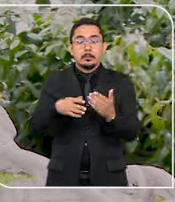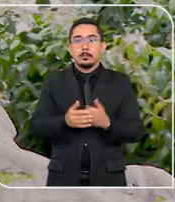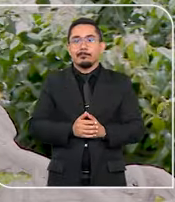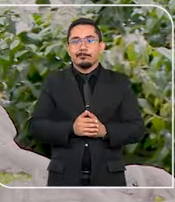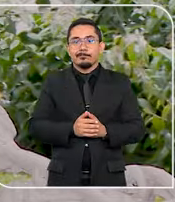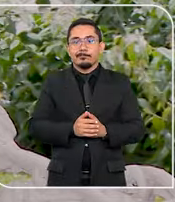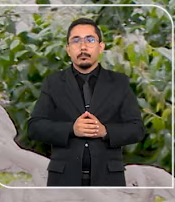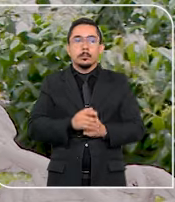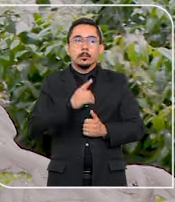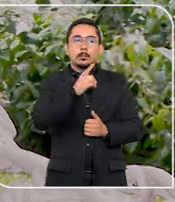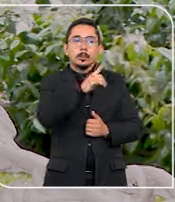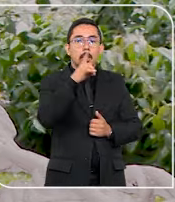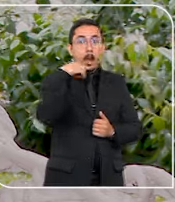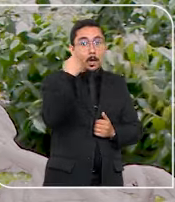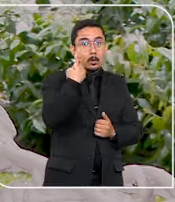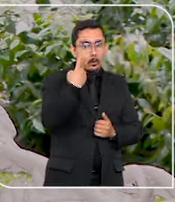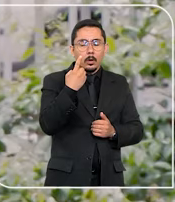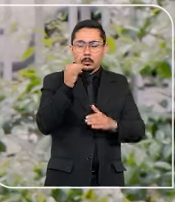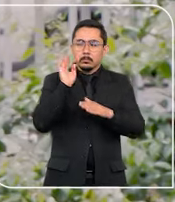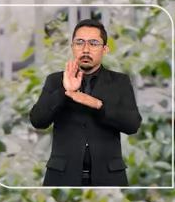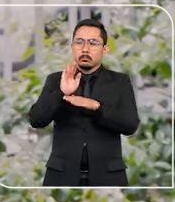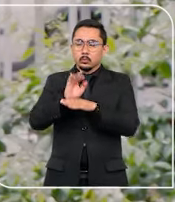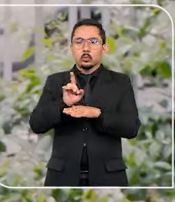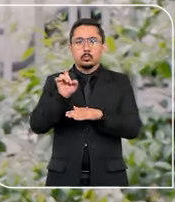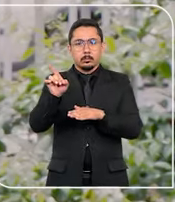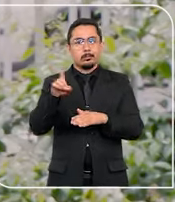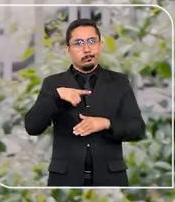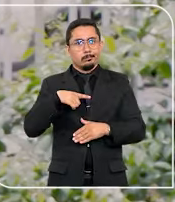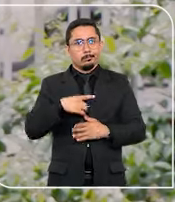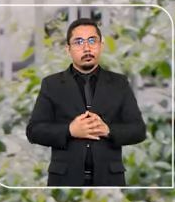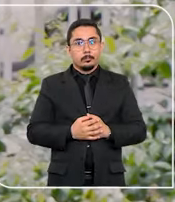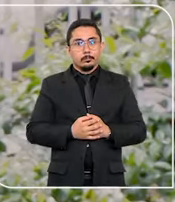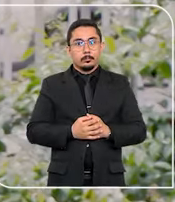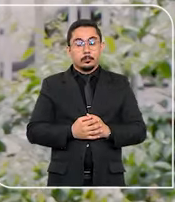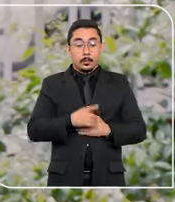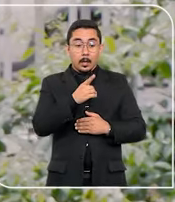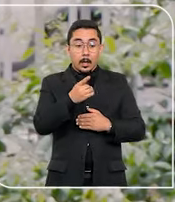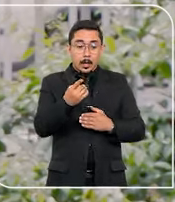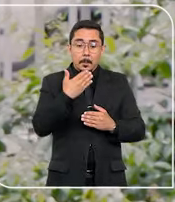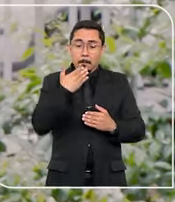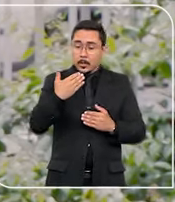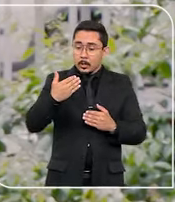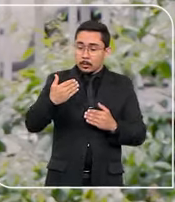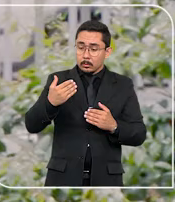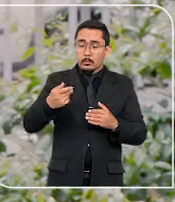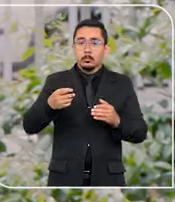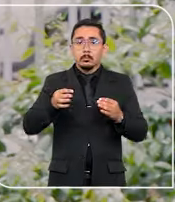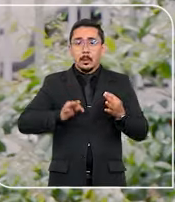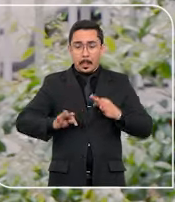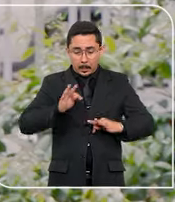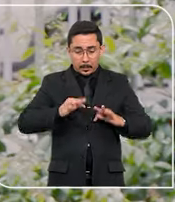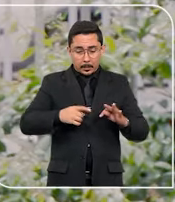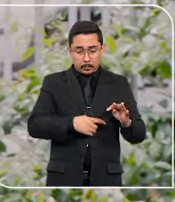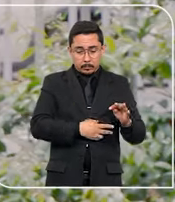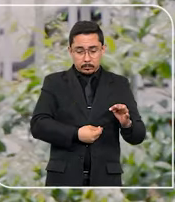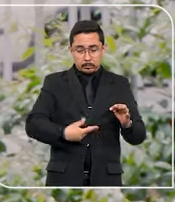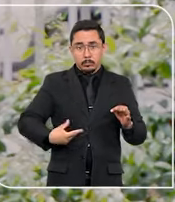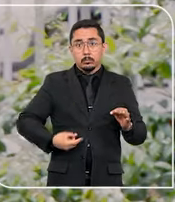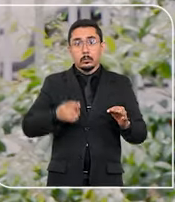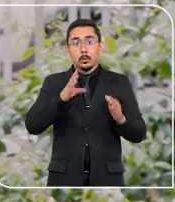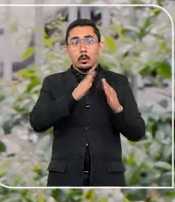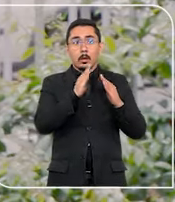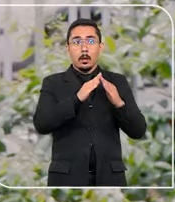com diabetes e atuou como advogada no processo. O entendimento era que o dispositivo que estava sendo solicitado era um medicamento para tratamento domiciliar,